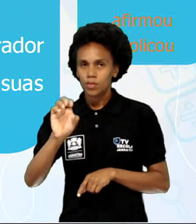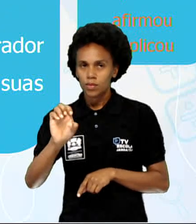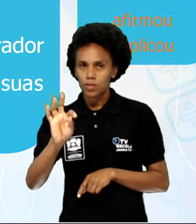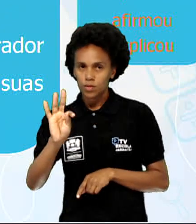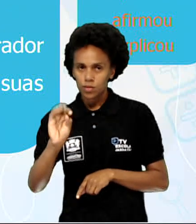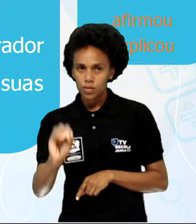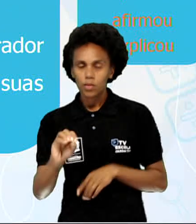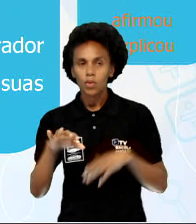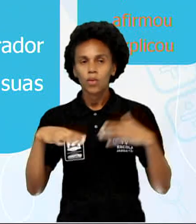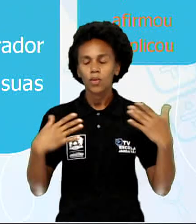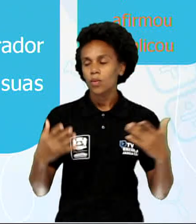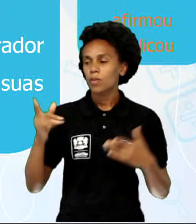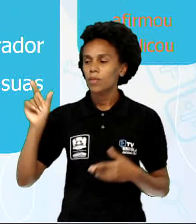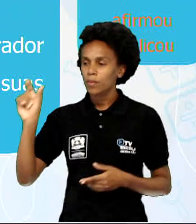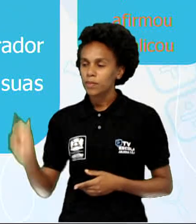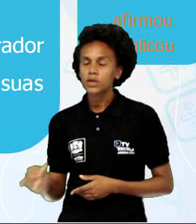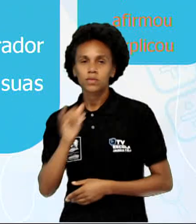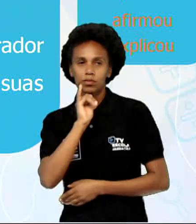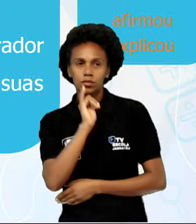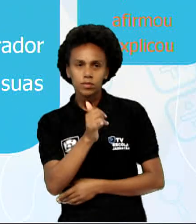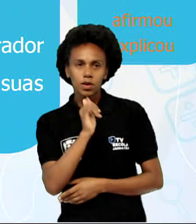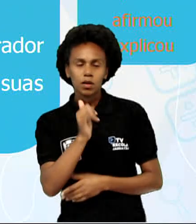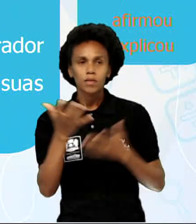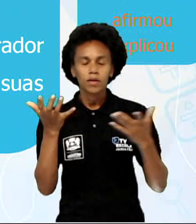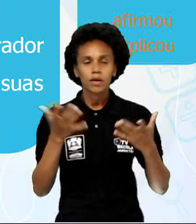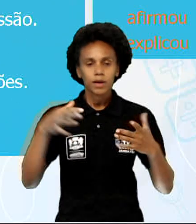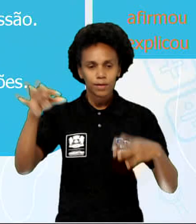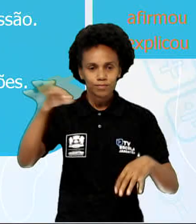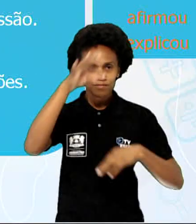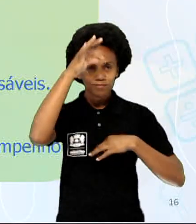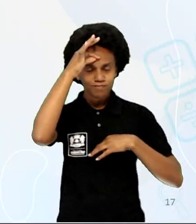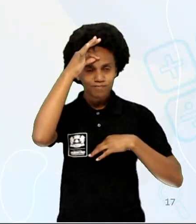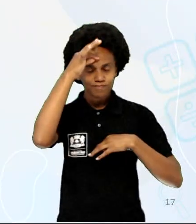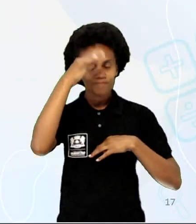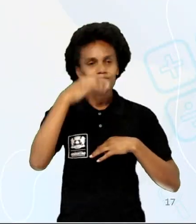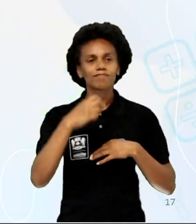das falas das personagens. De acordo com as suas próprias palavras.